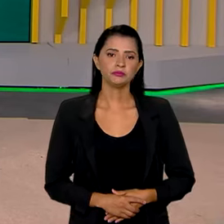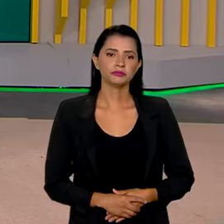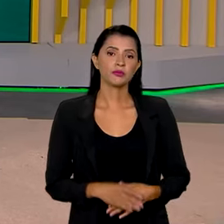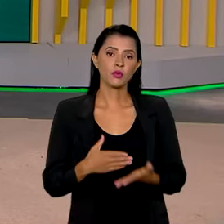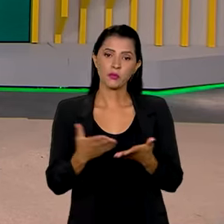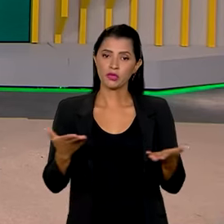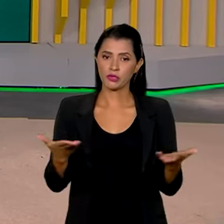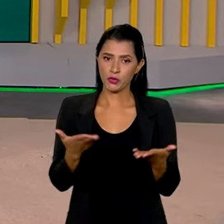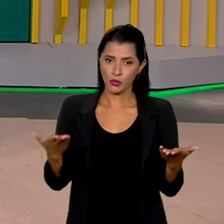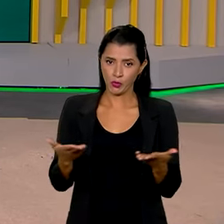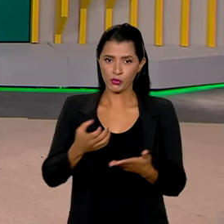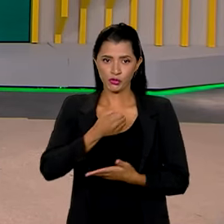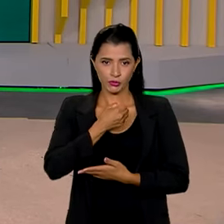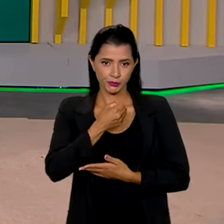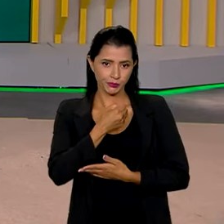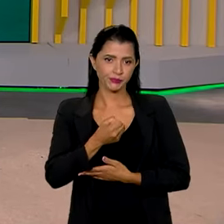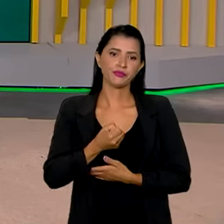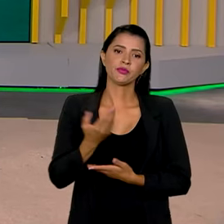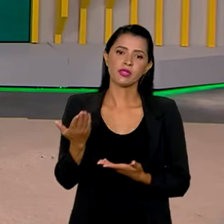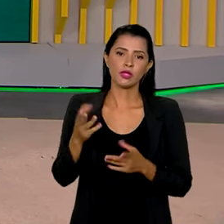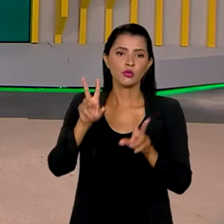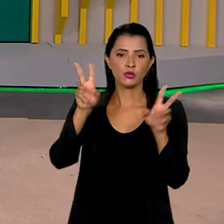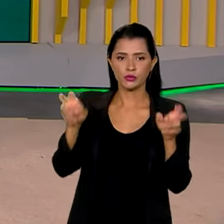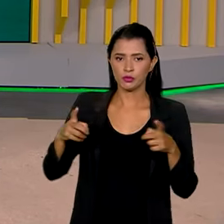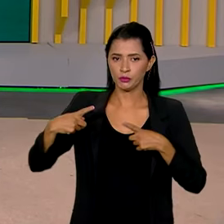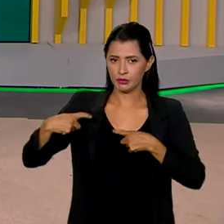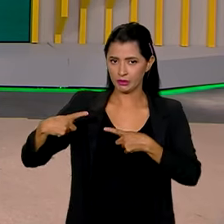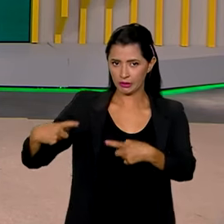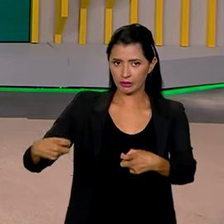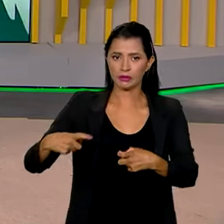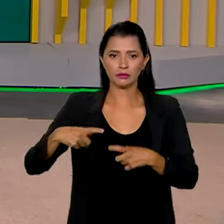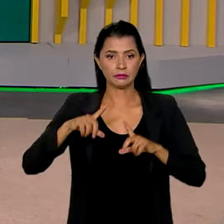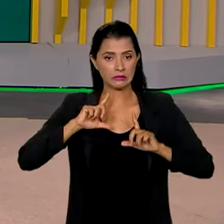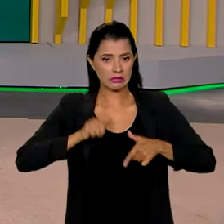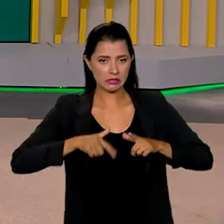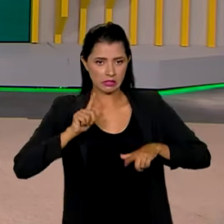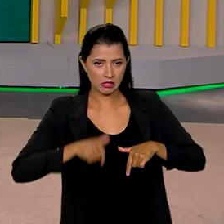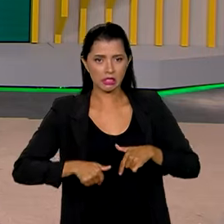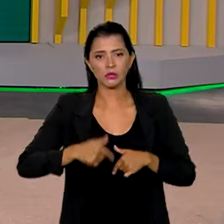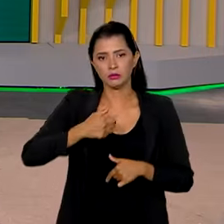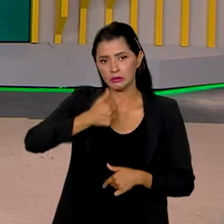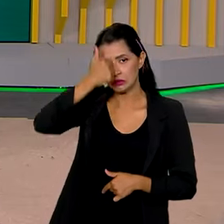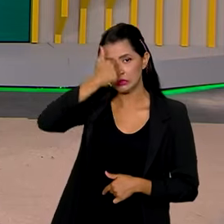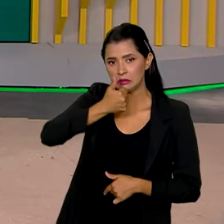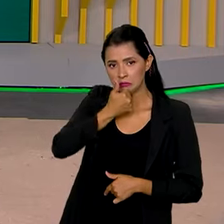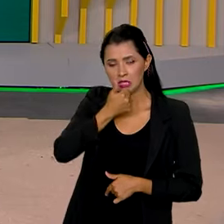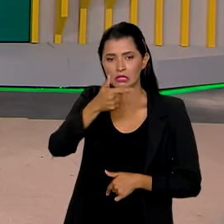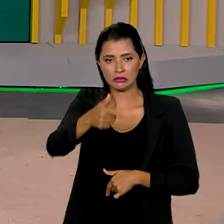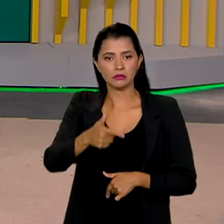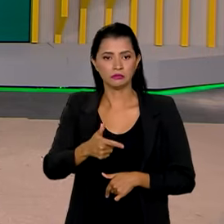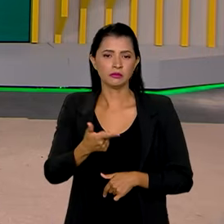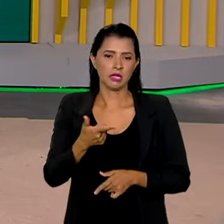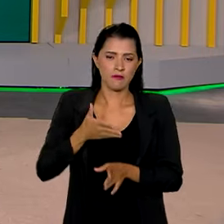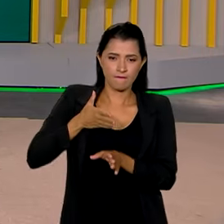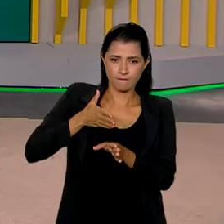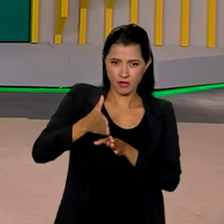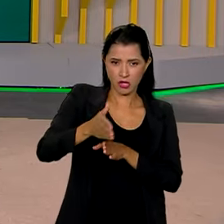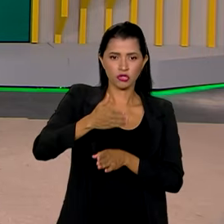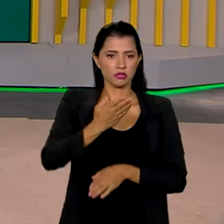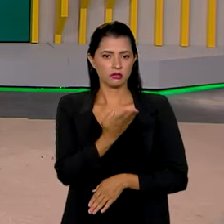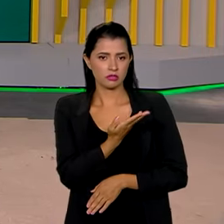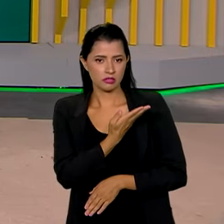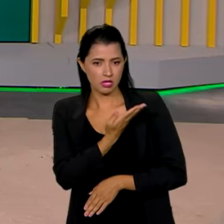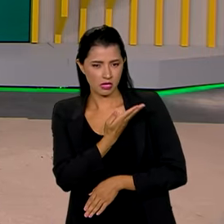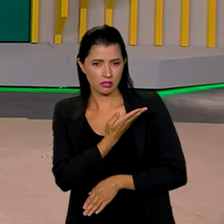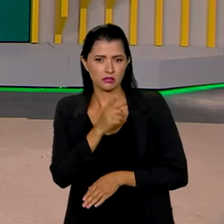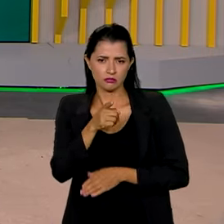A gente começa esta edição falando sobre a guerra que envolve Israel e o grupo Hamas na região da faixa de Gaza. Desde o início